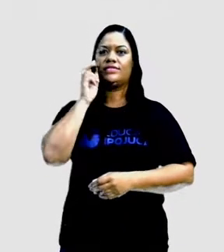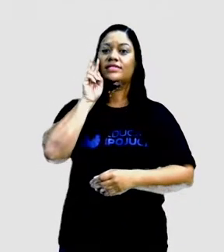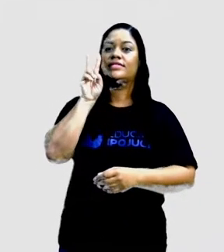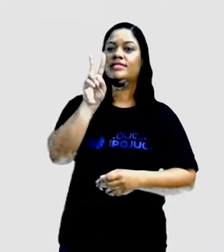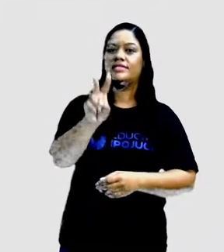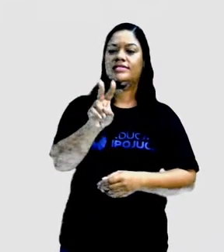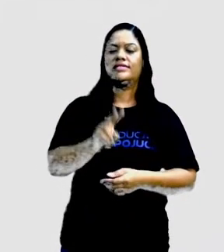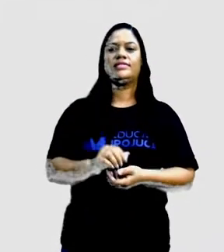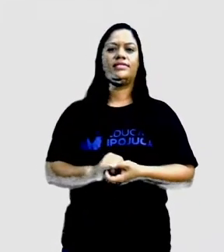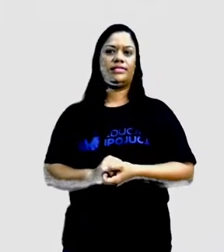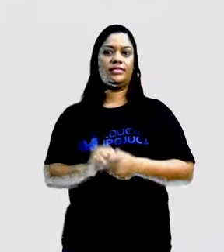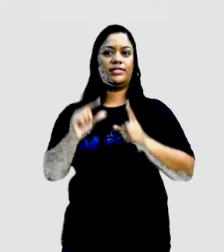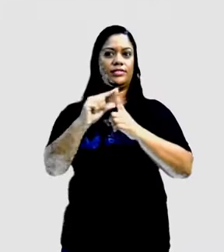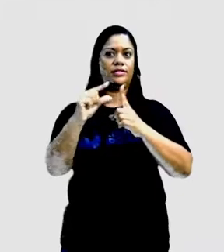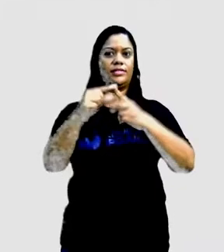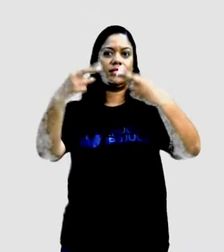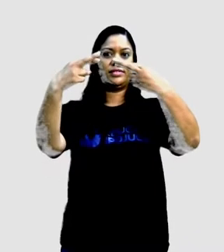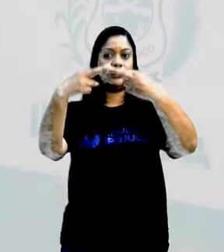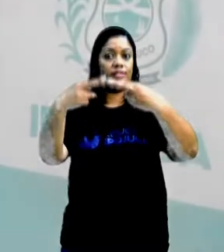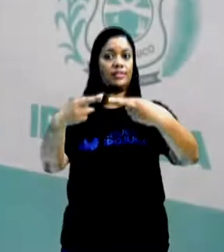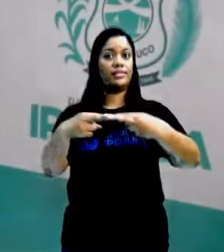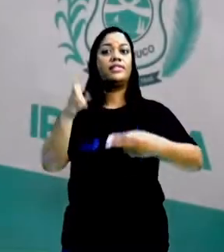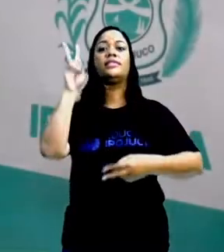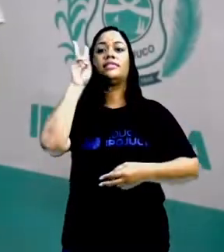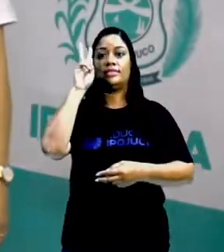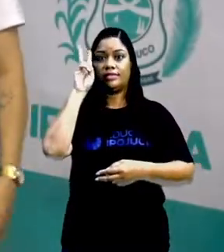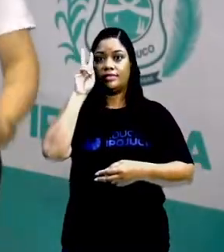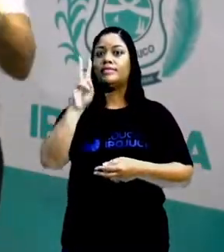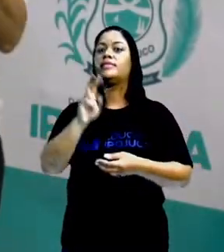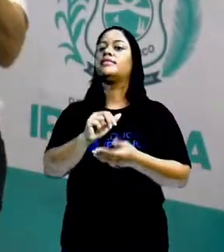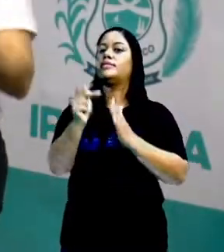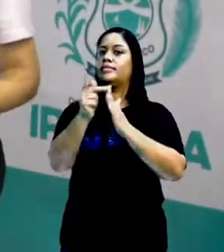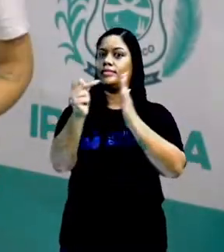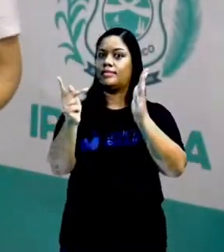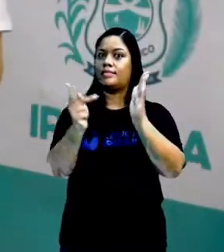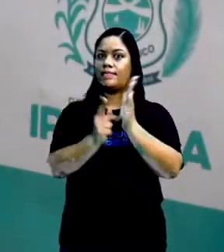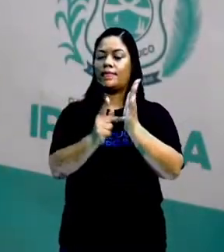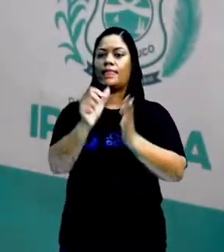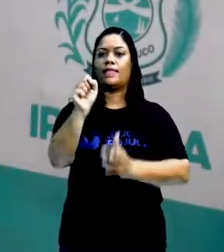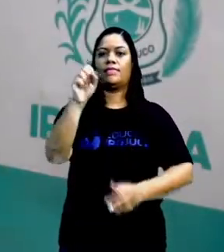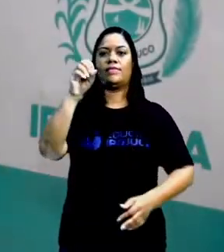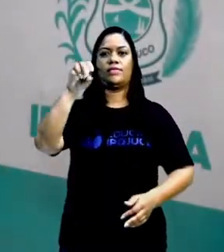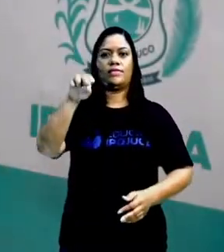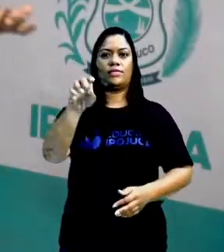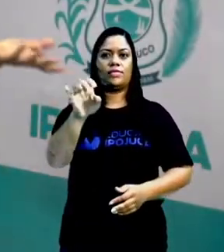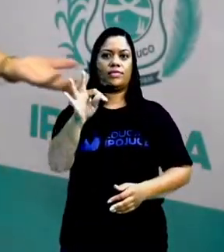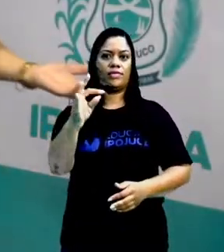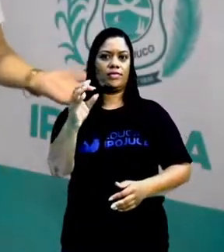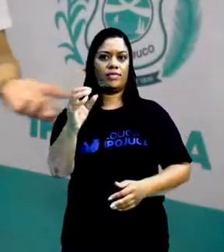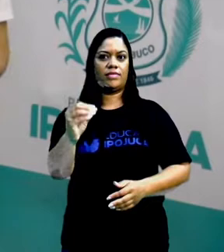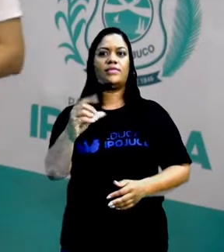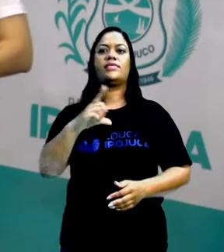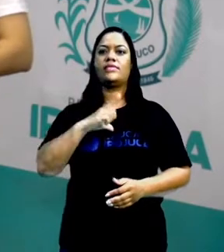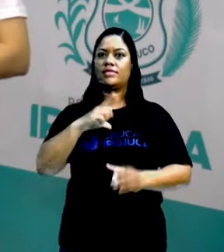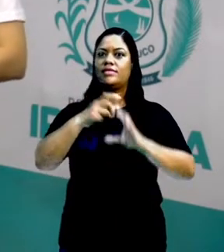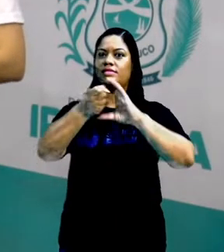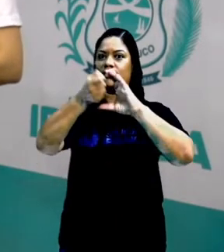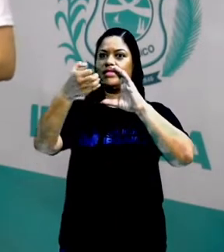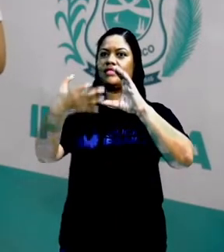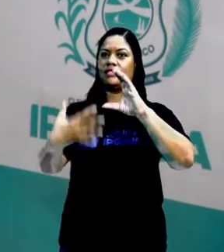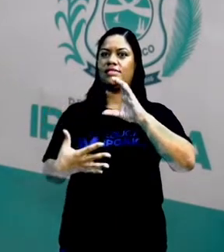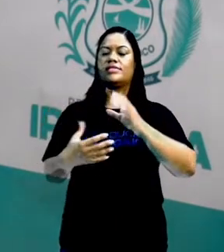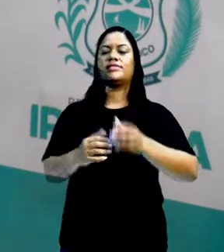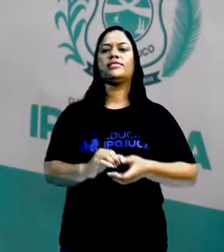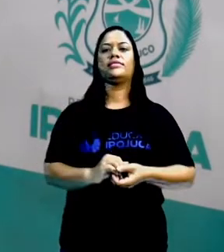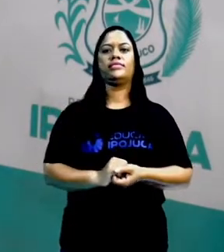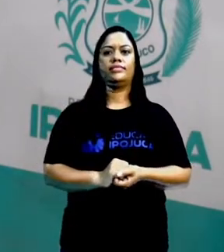palavras que rimam aí, tá? Lembrando que este poema é um soneto. E o soneto tem essas características,